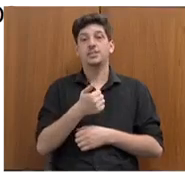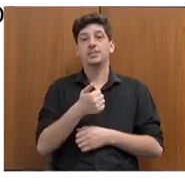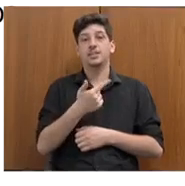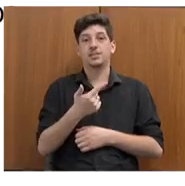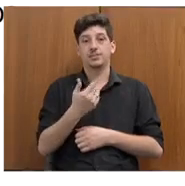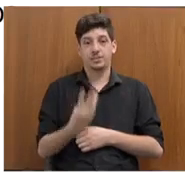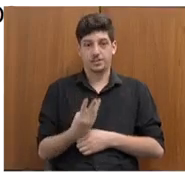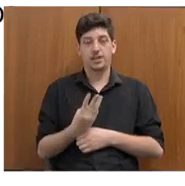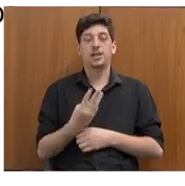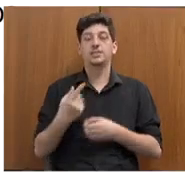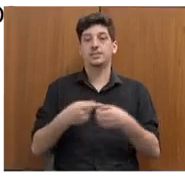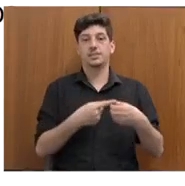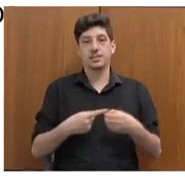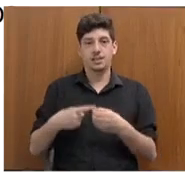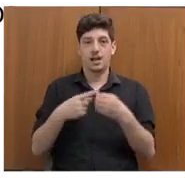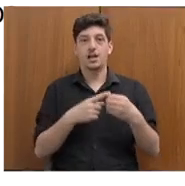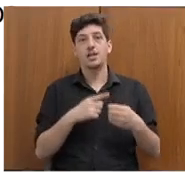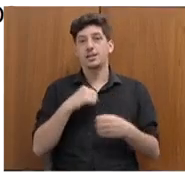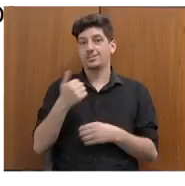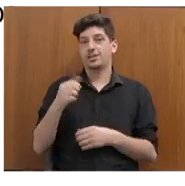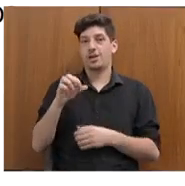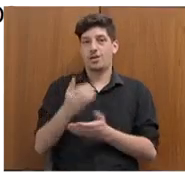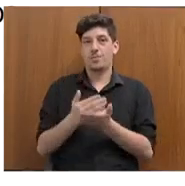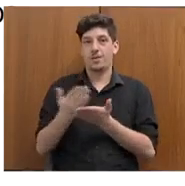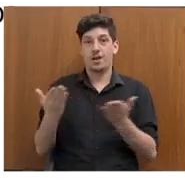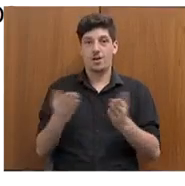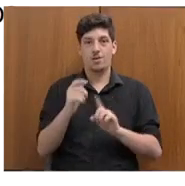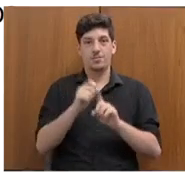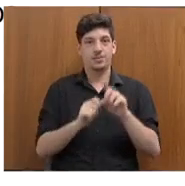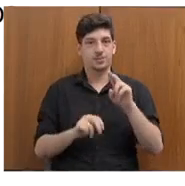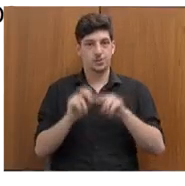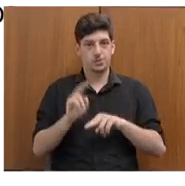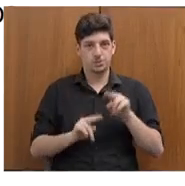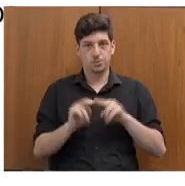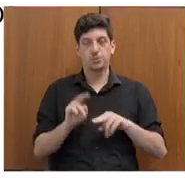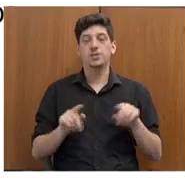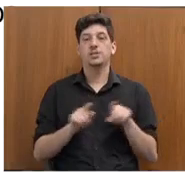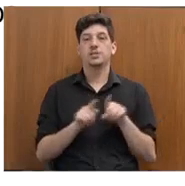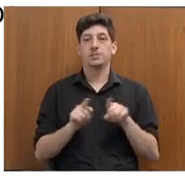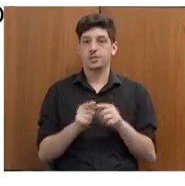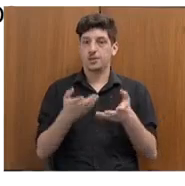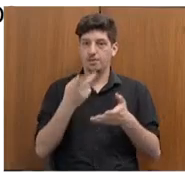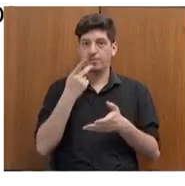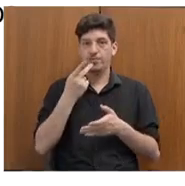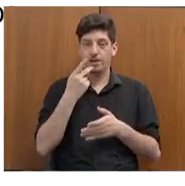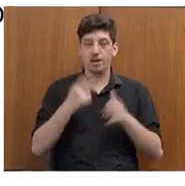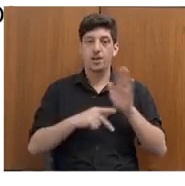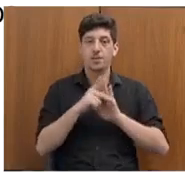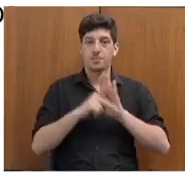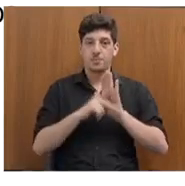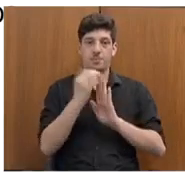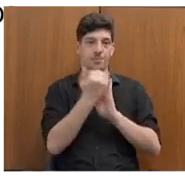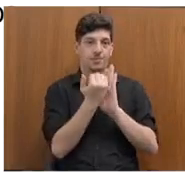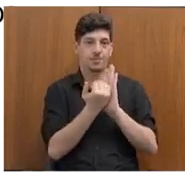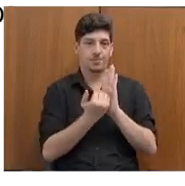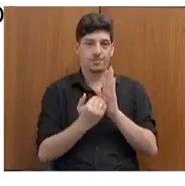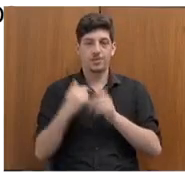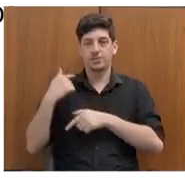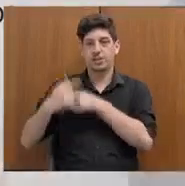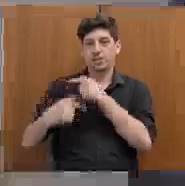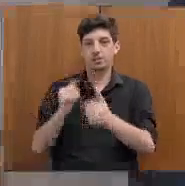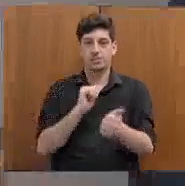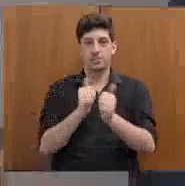sendo 19 com inícios agora em junho. Eu gostaria de falar que esse programa Geração Esporte pode ser feito através de